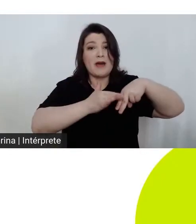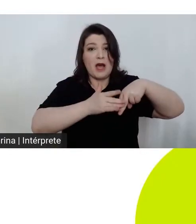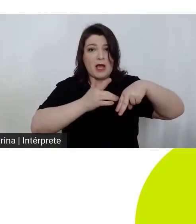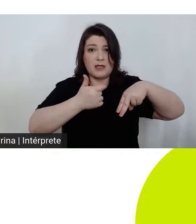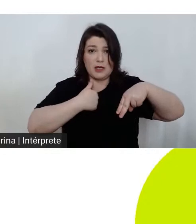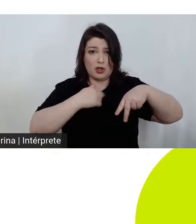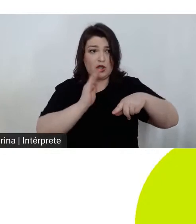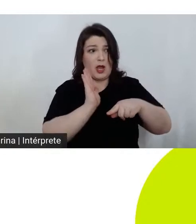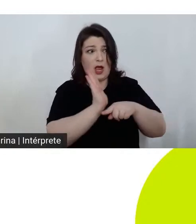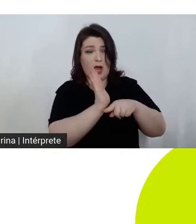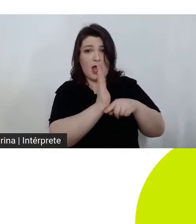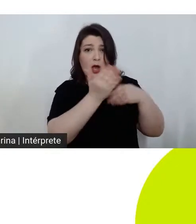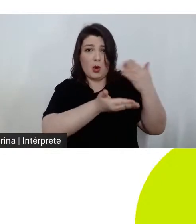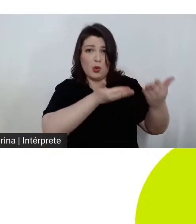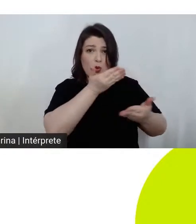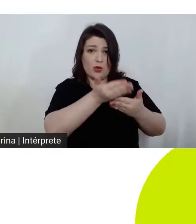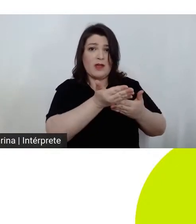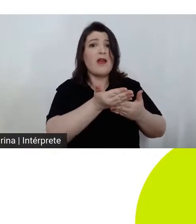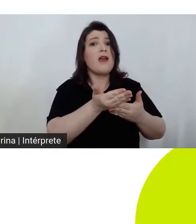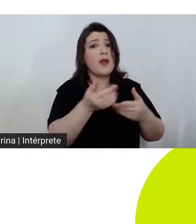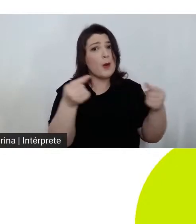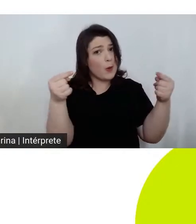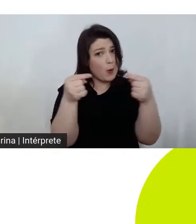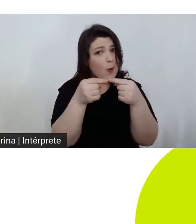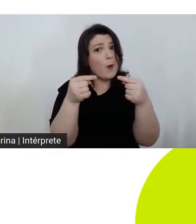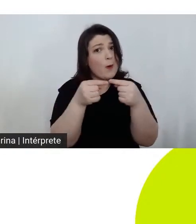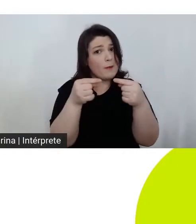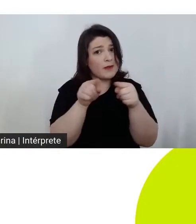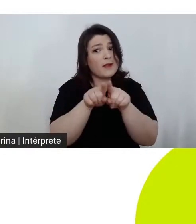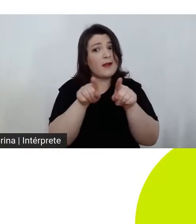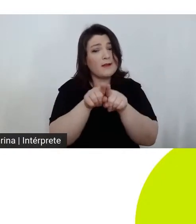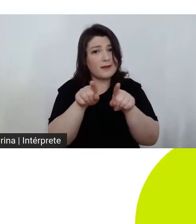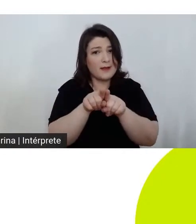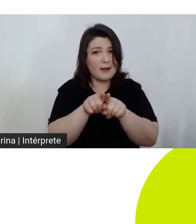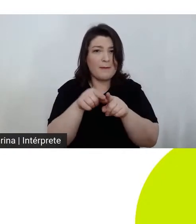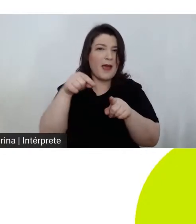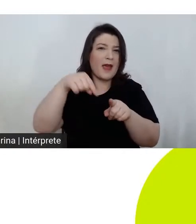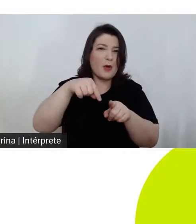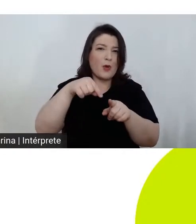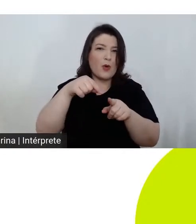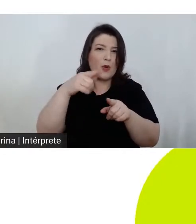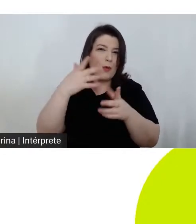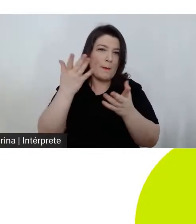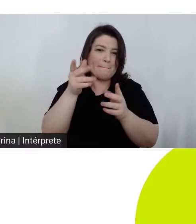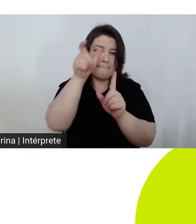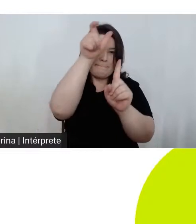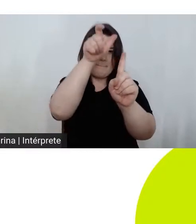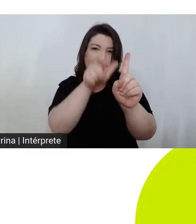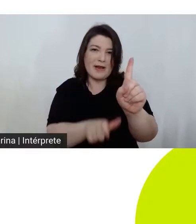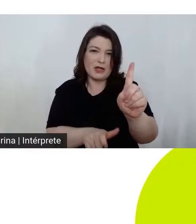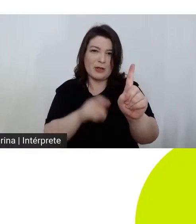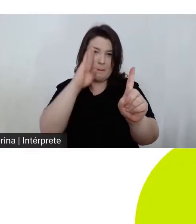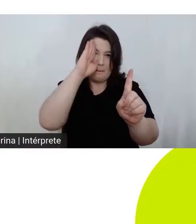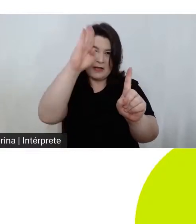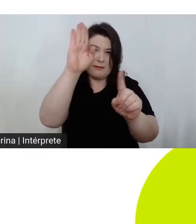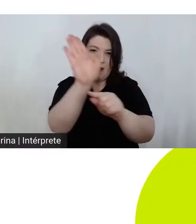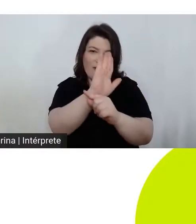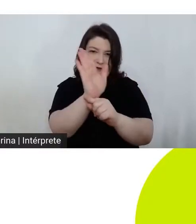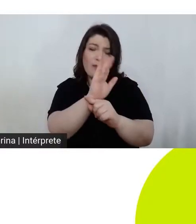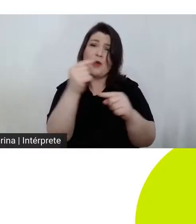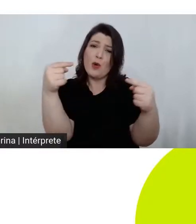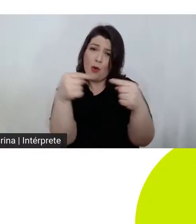muito com o Howard Hattner, que é o nosso herói, o personagem principal desse filme, e tenho certeza que muitos